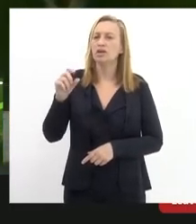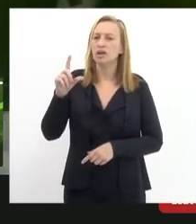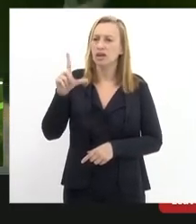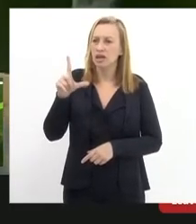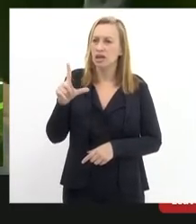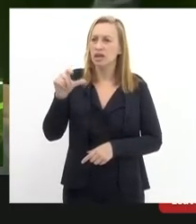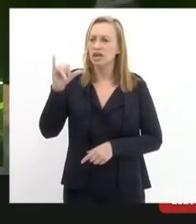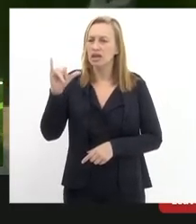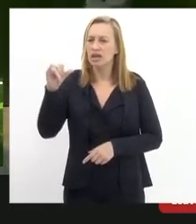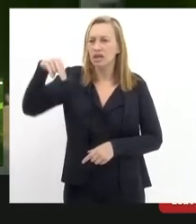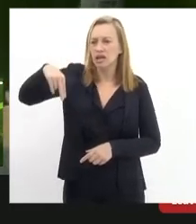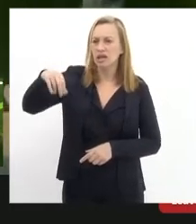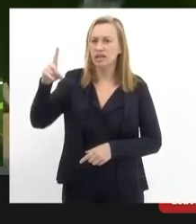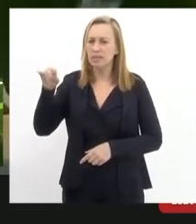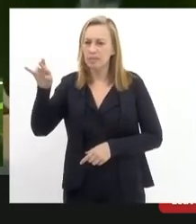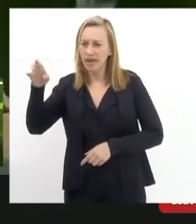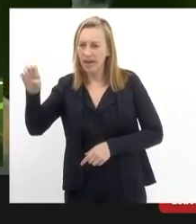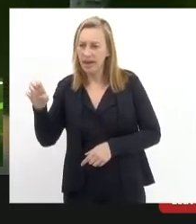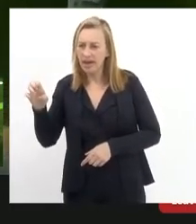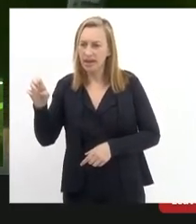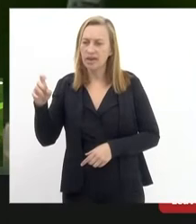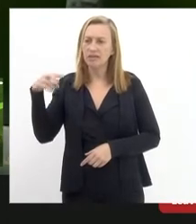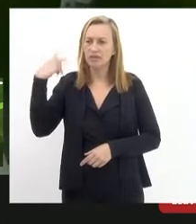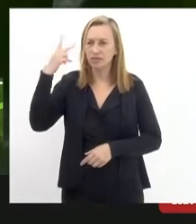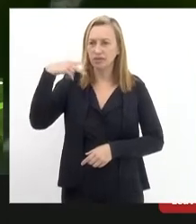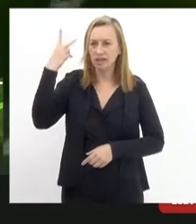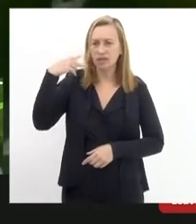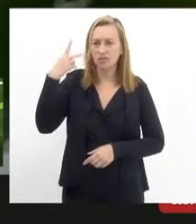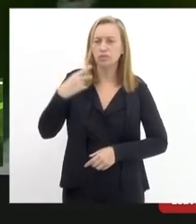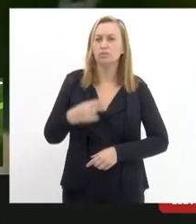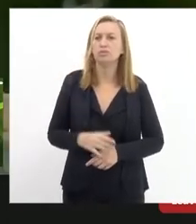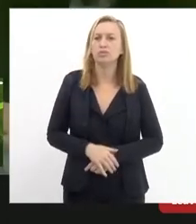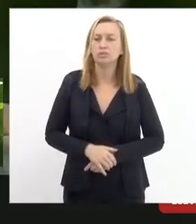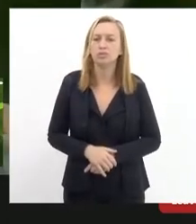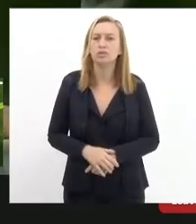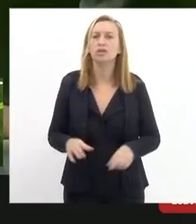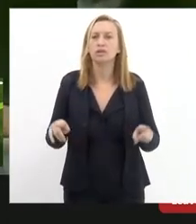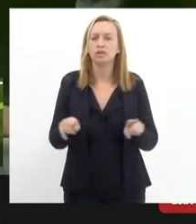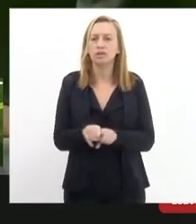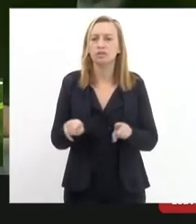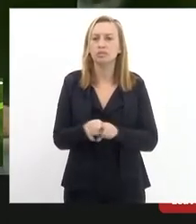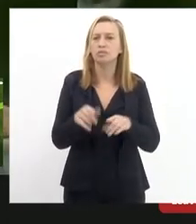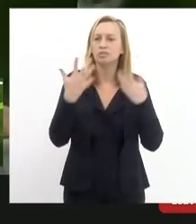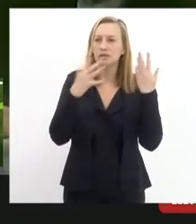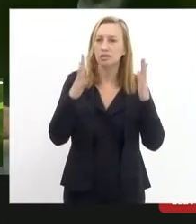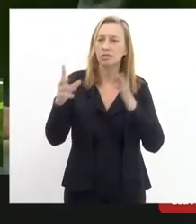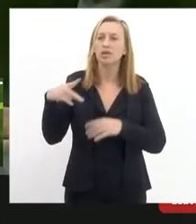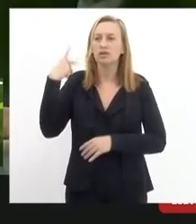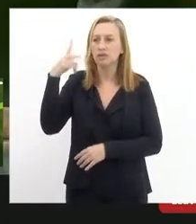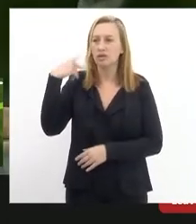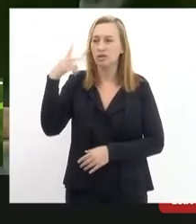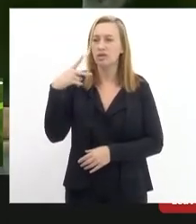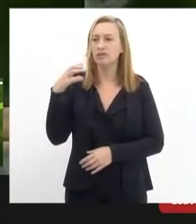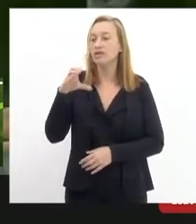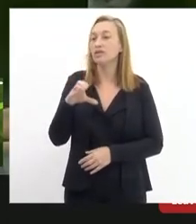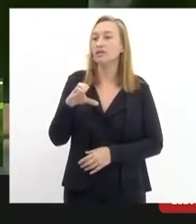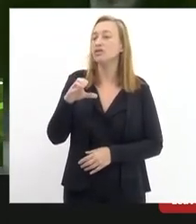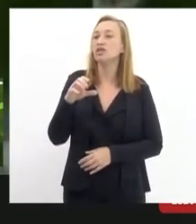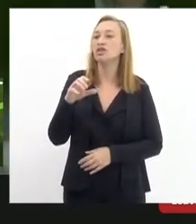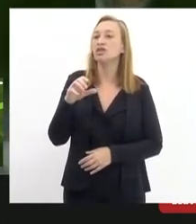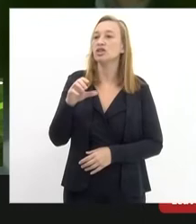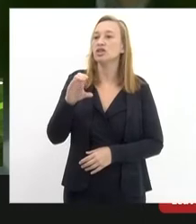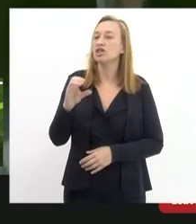deputado nosso já falecido comandante Norberto gostaria de cumprimentar os vereadores Chico Anecar e